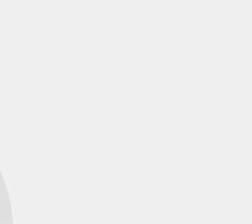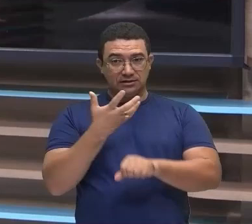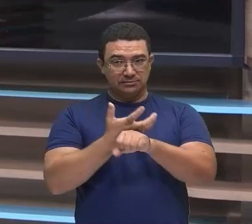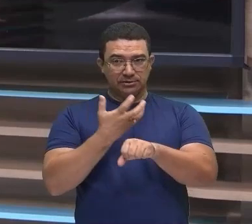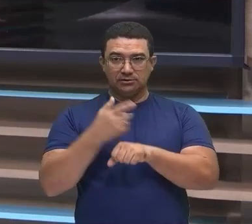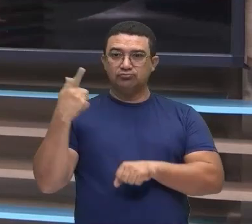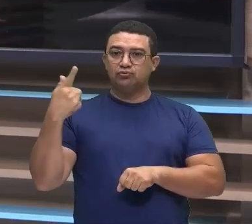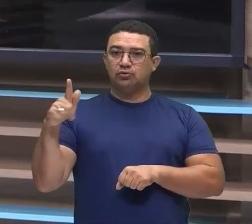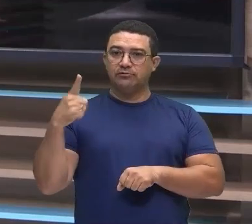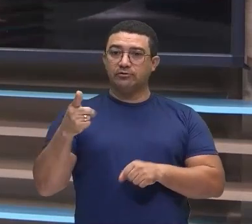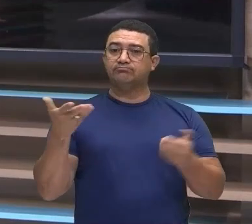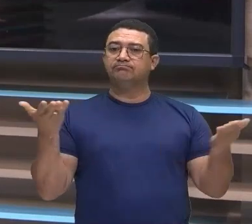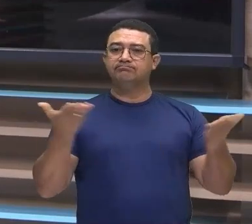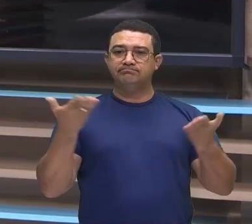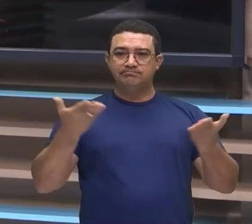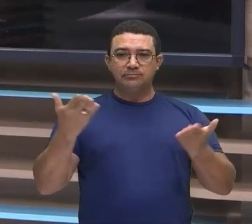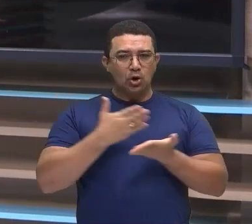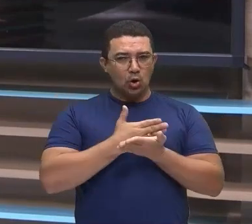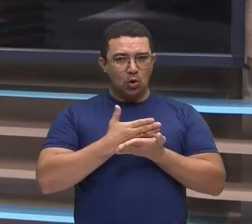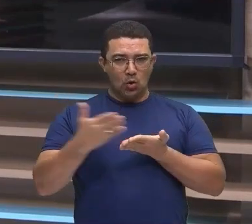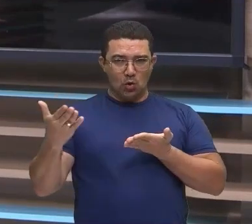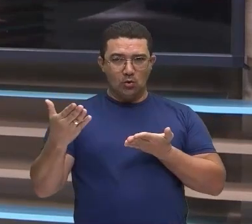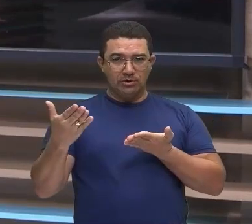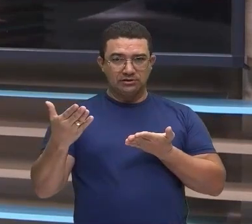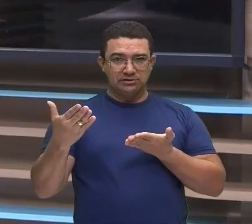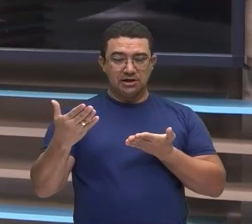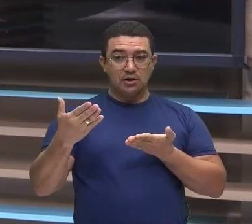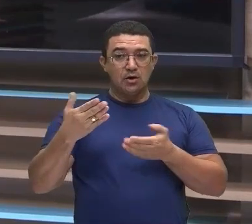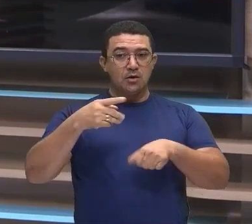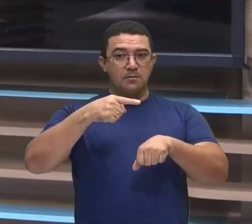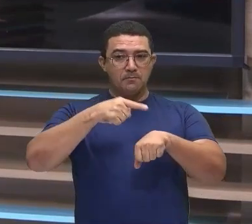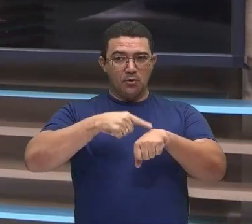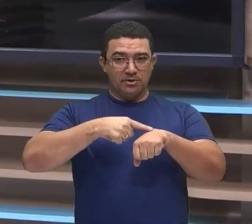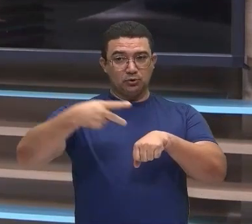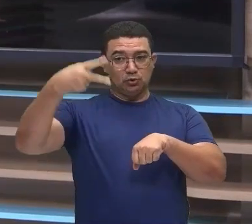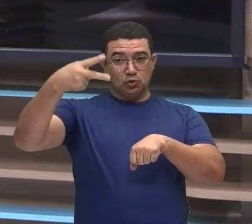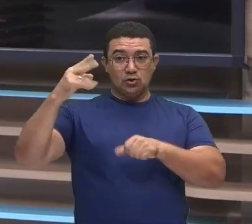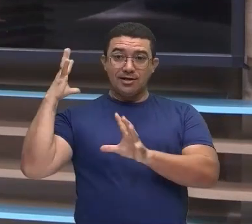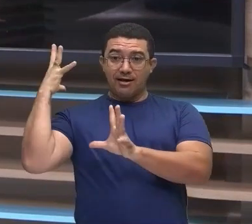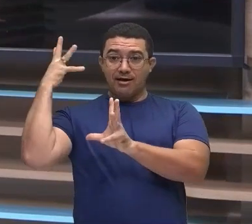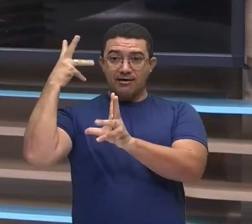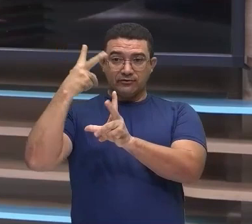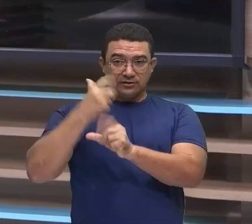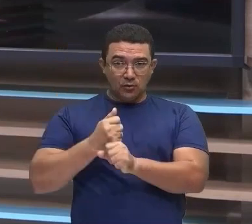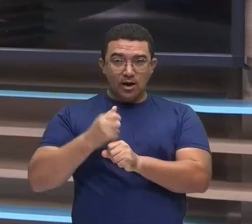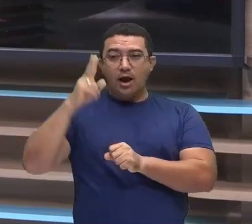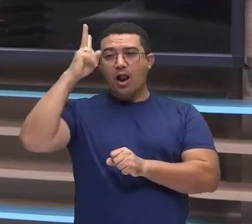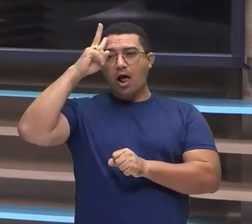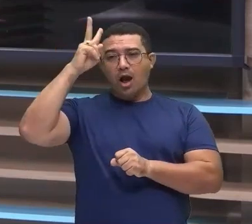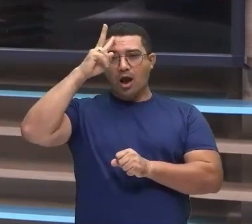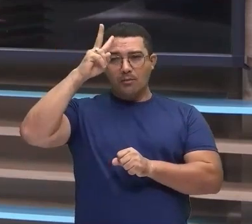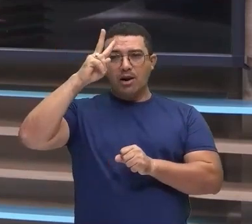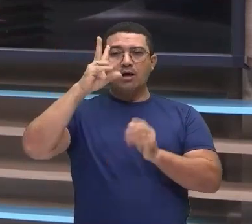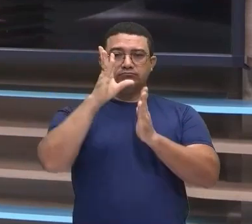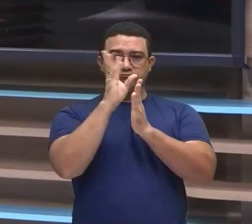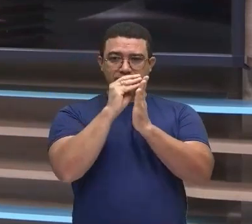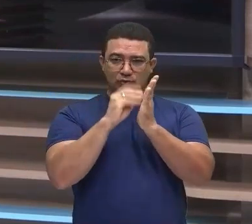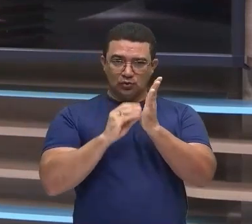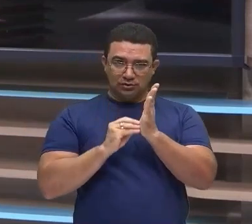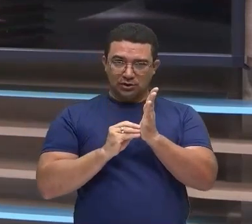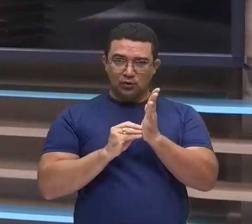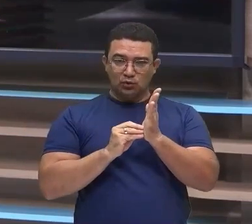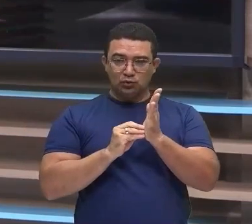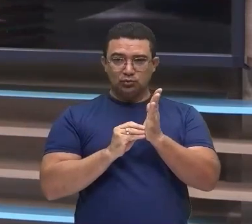E agora nós vamos iniciar o nosso segundo momento da revisão para relembrarmos aí os conteúdos